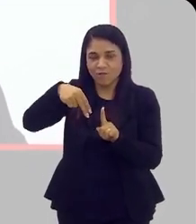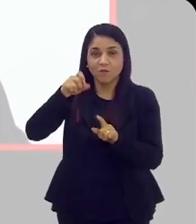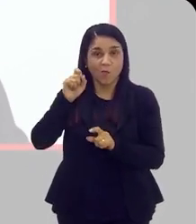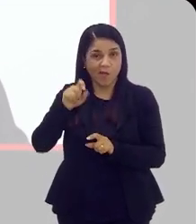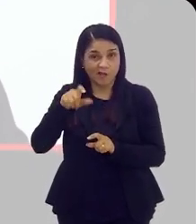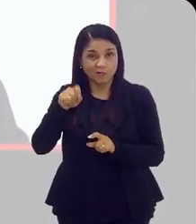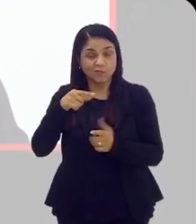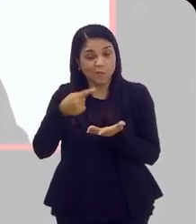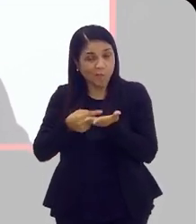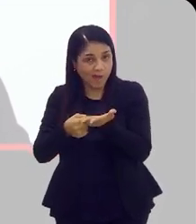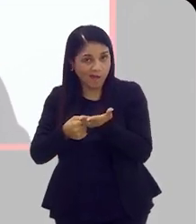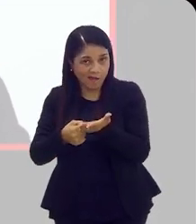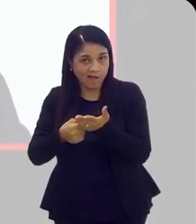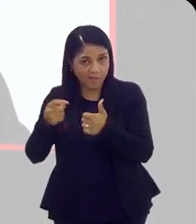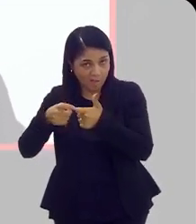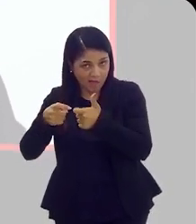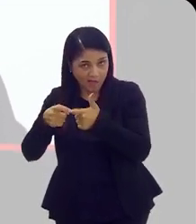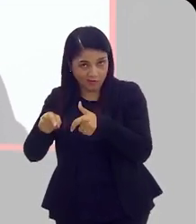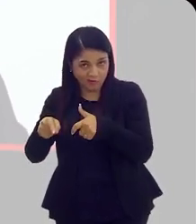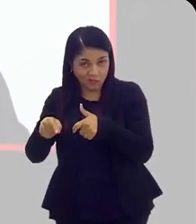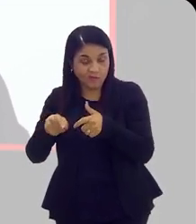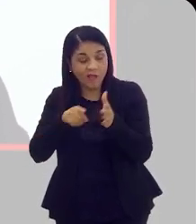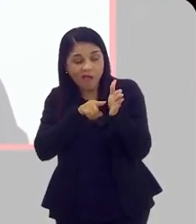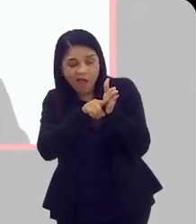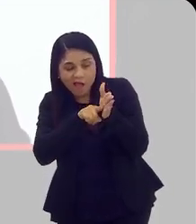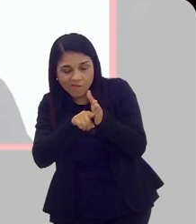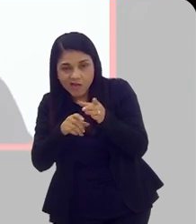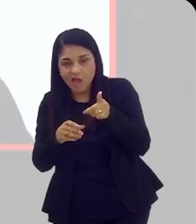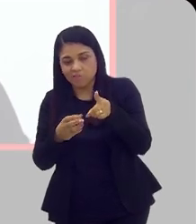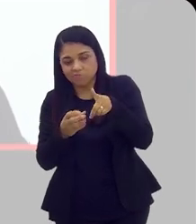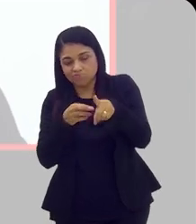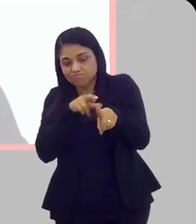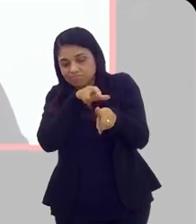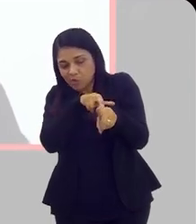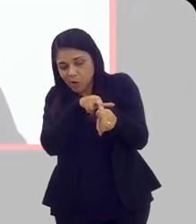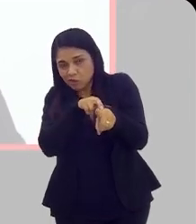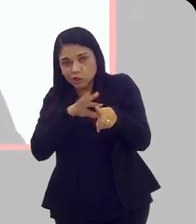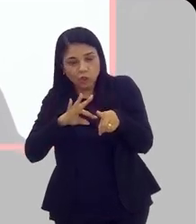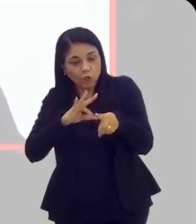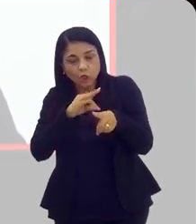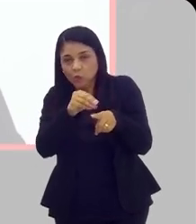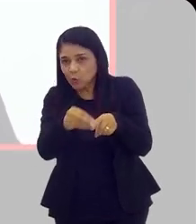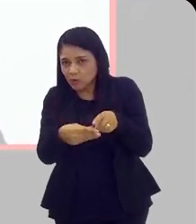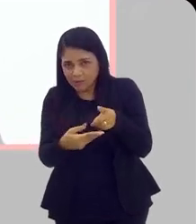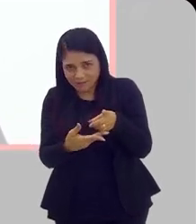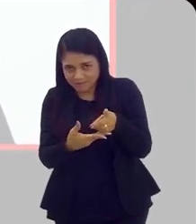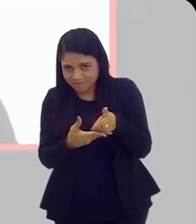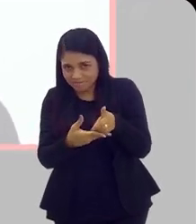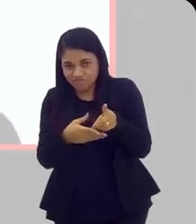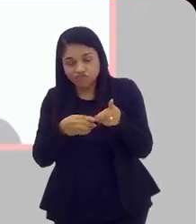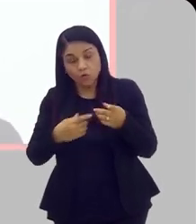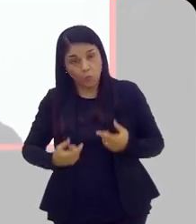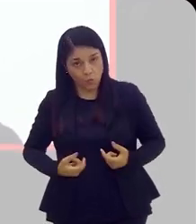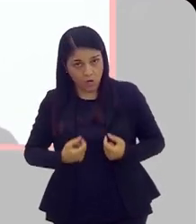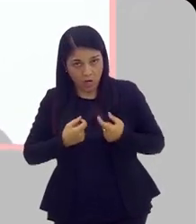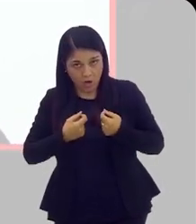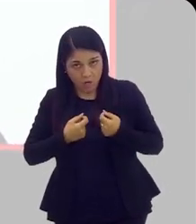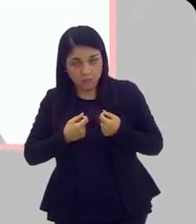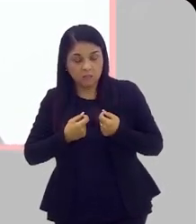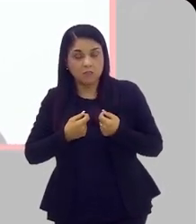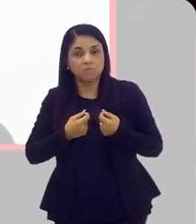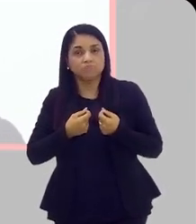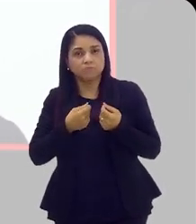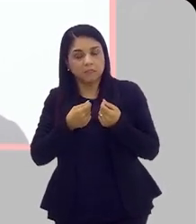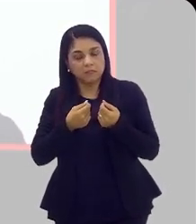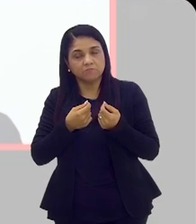consulta com o urologista, é que o urologista pode avaliar a próstata como um todo. Não só o câncer, que é realmente, a gente faz o rastreio